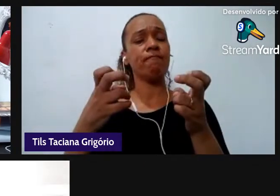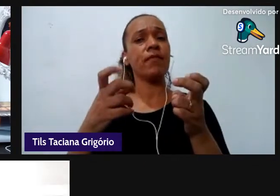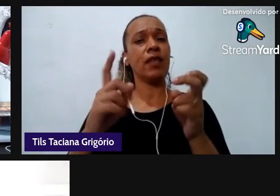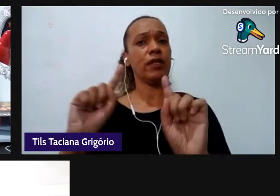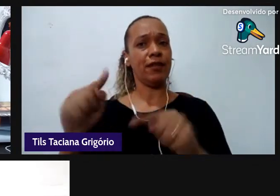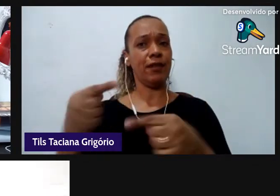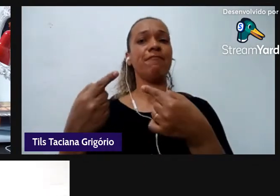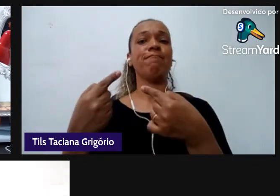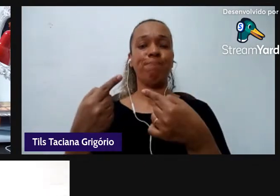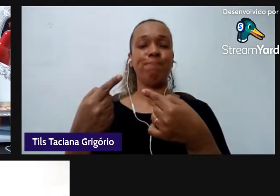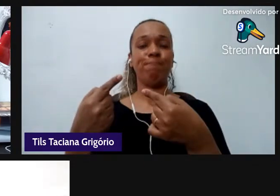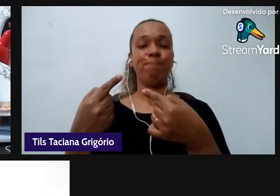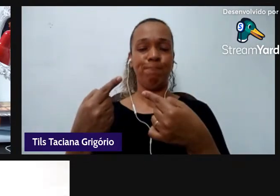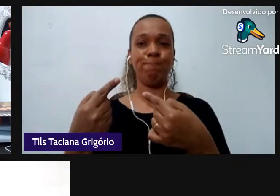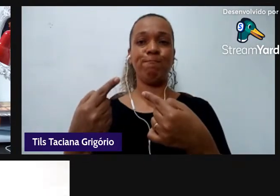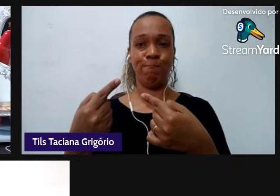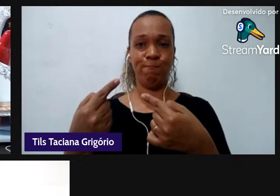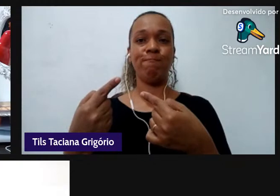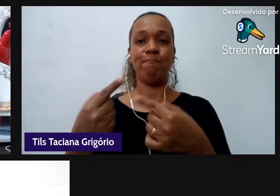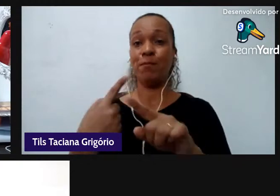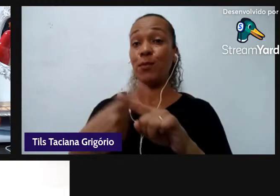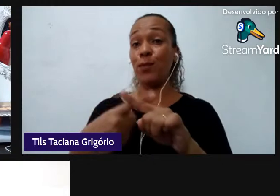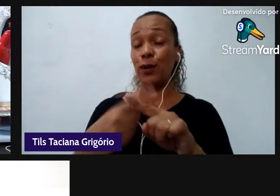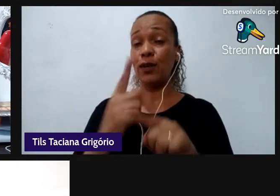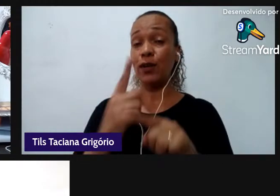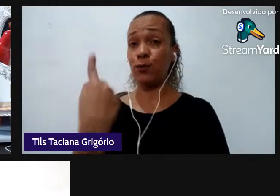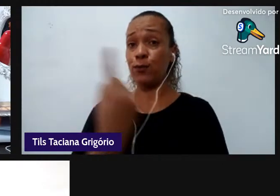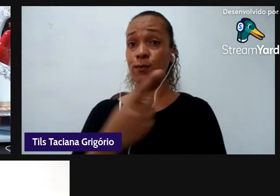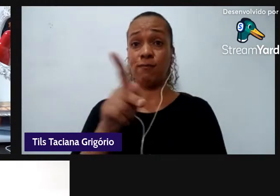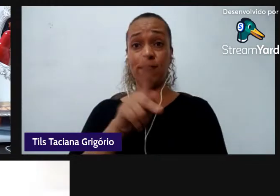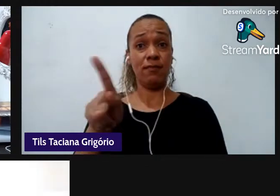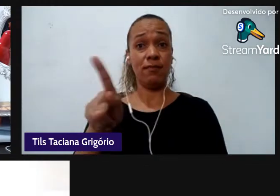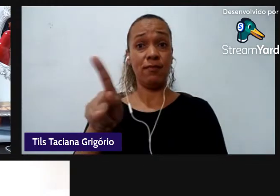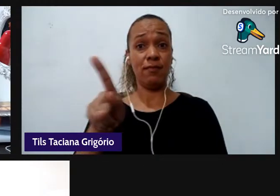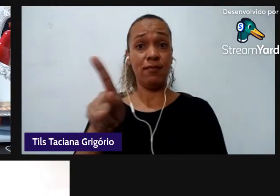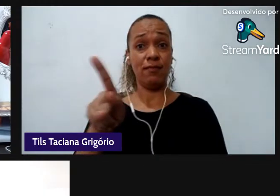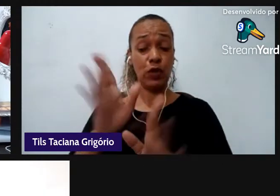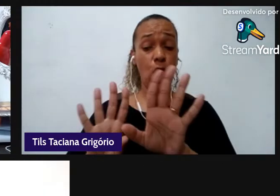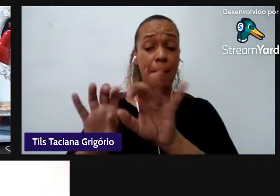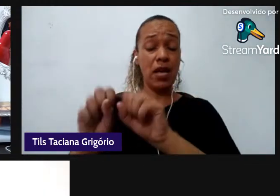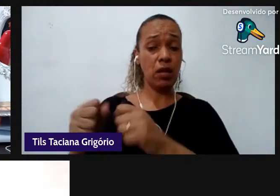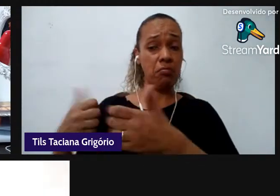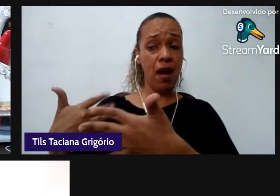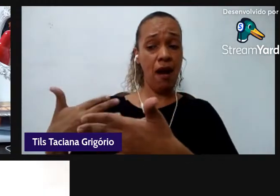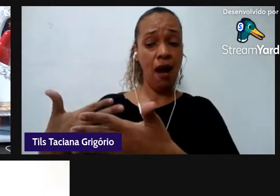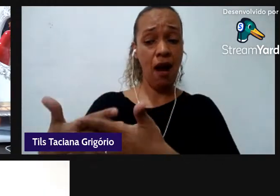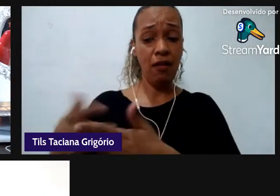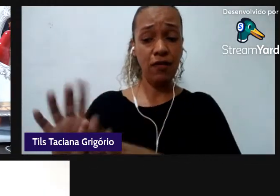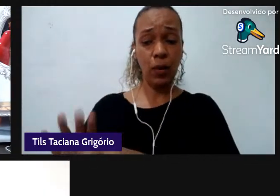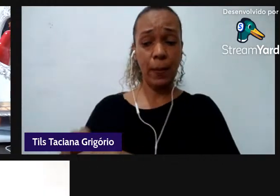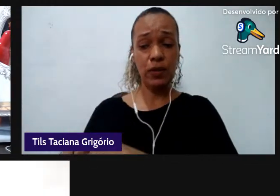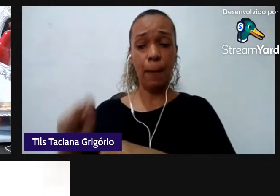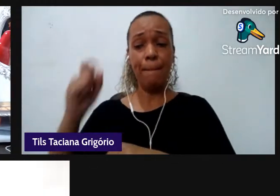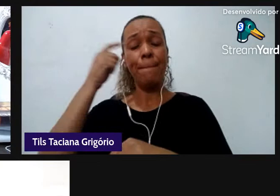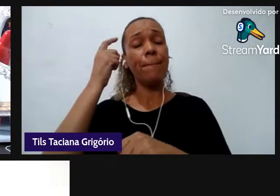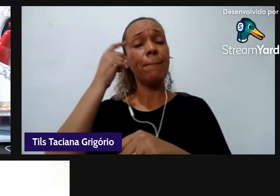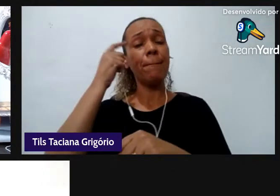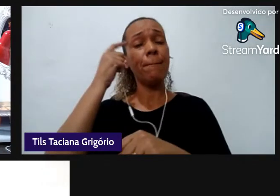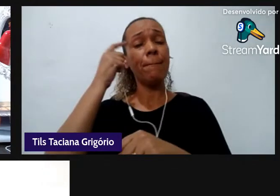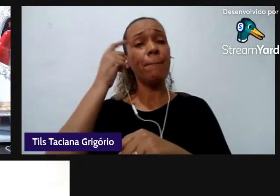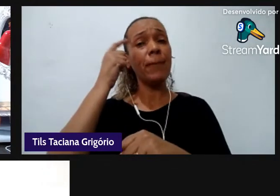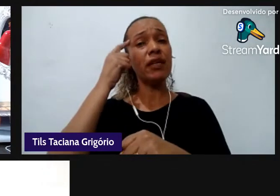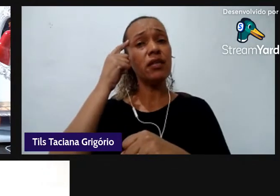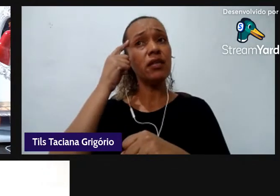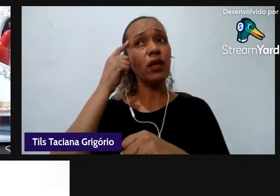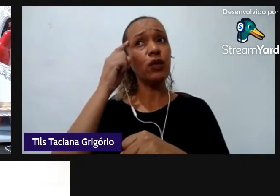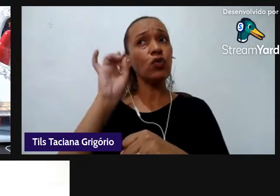desafio porque nós professores nós fomos formados pensando apenas o nosso componente e quando